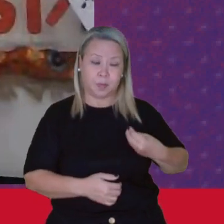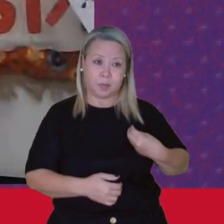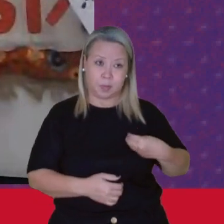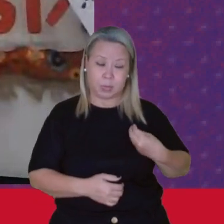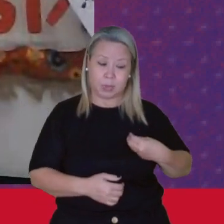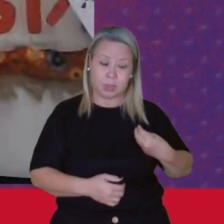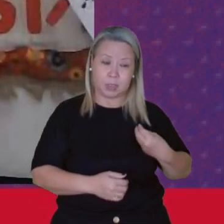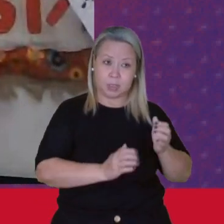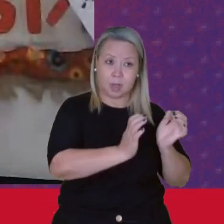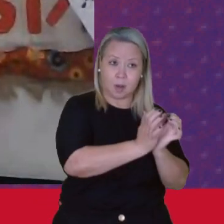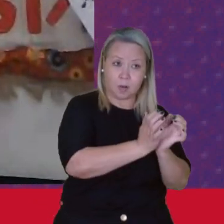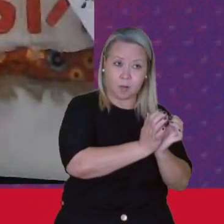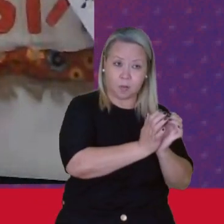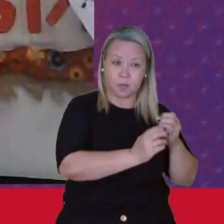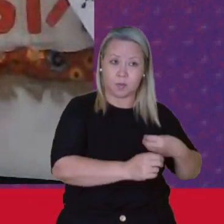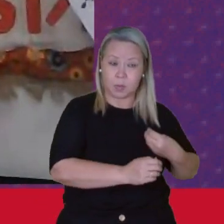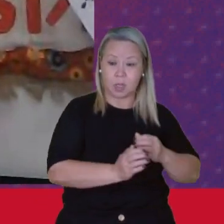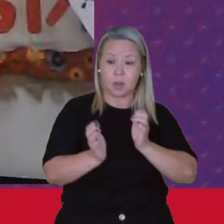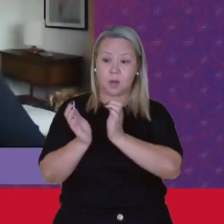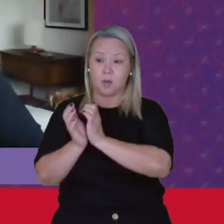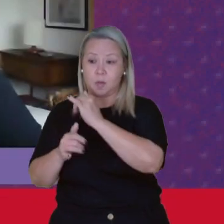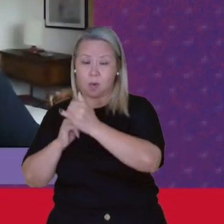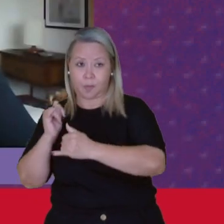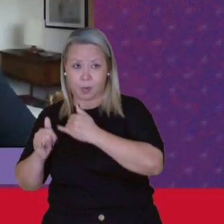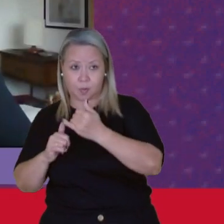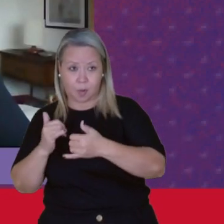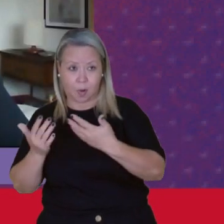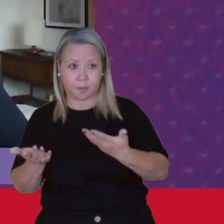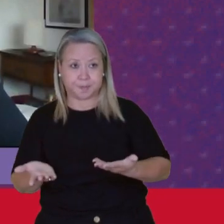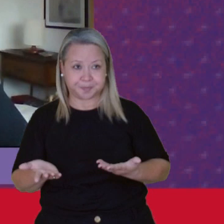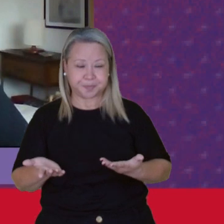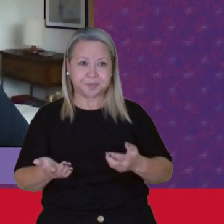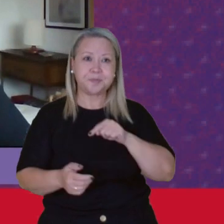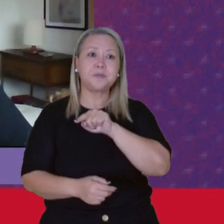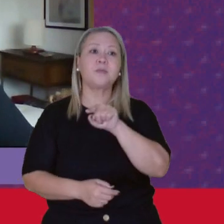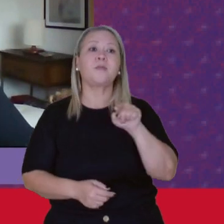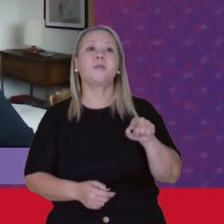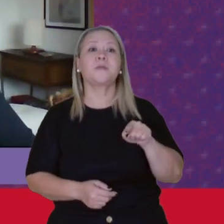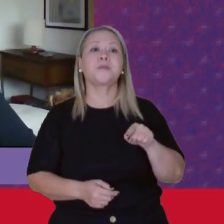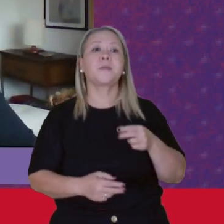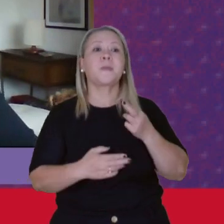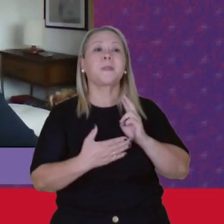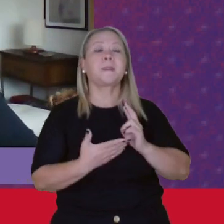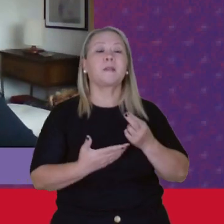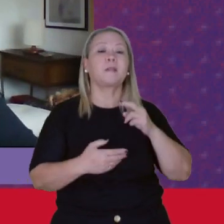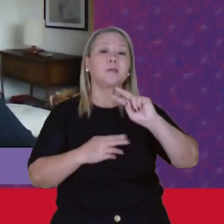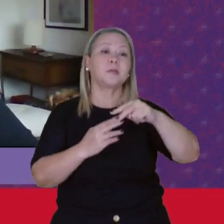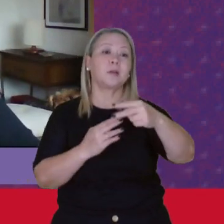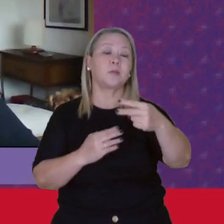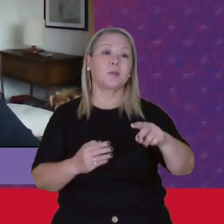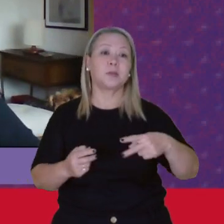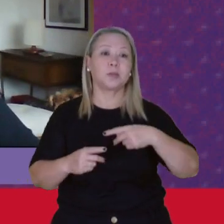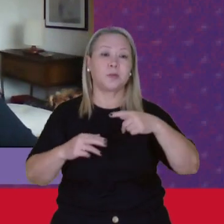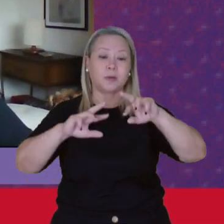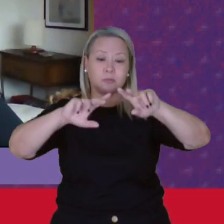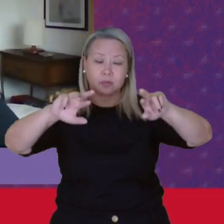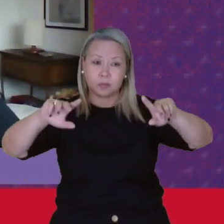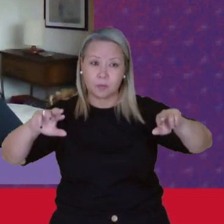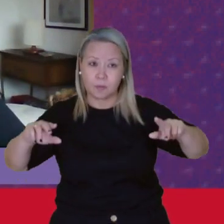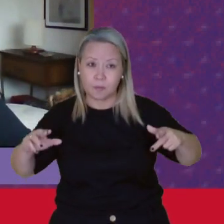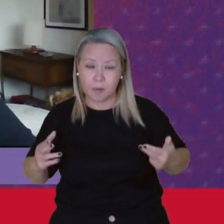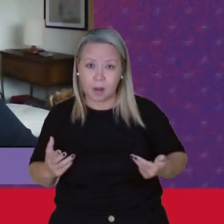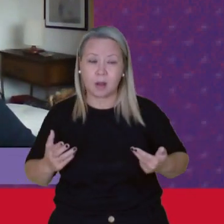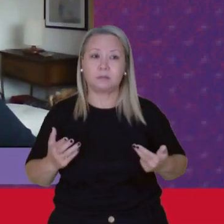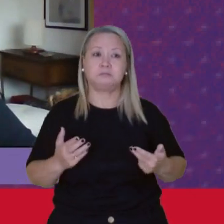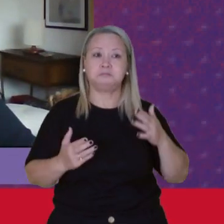no campo Virtual E isso Isso reflete Várias perspectivas Sobre